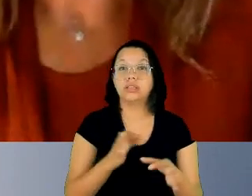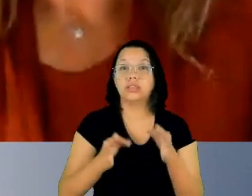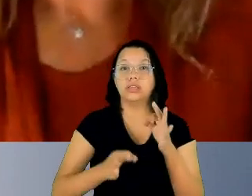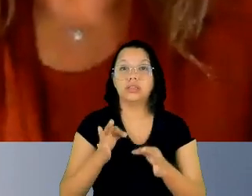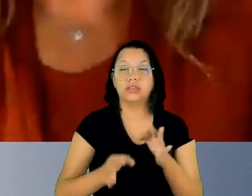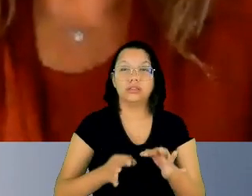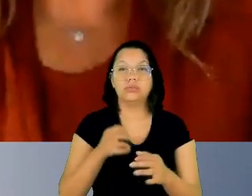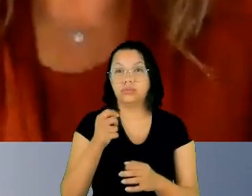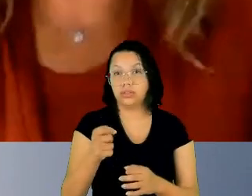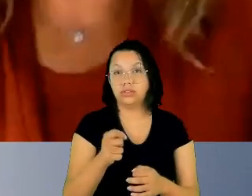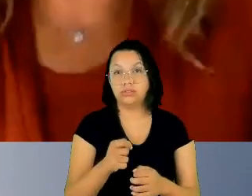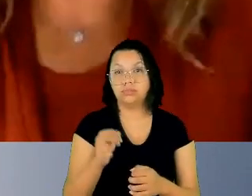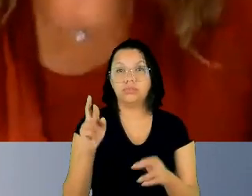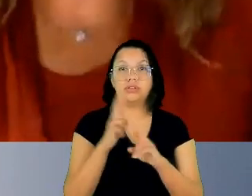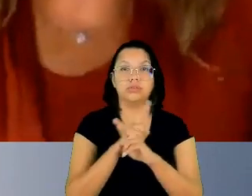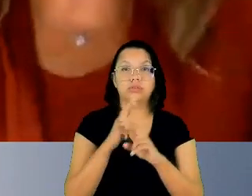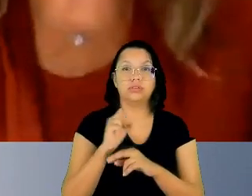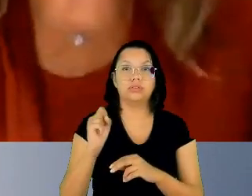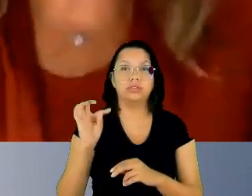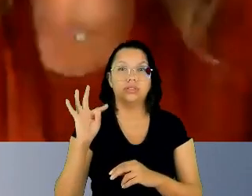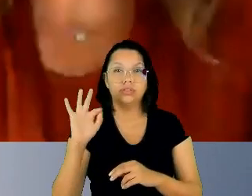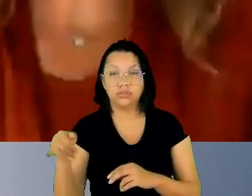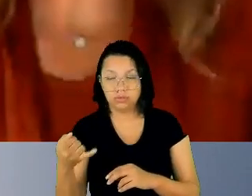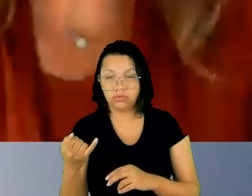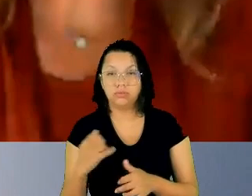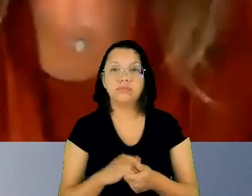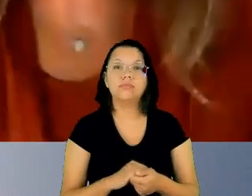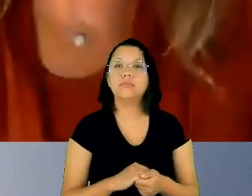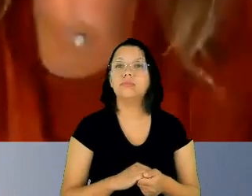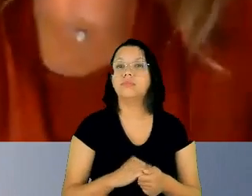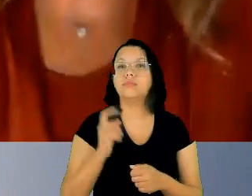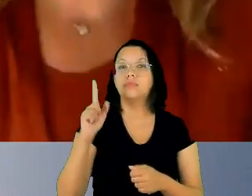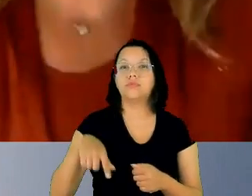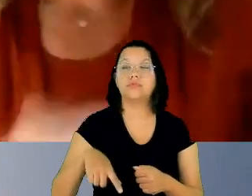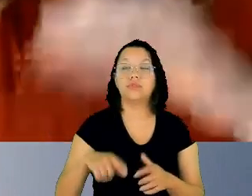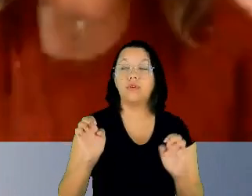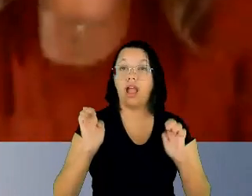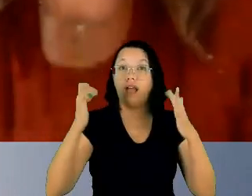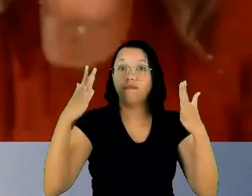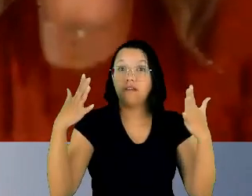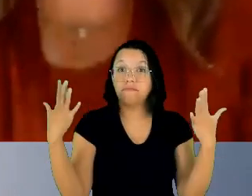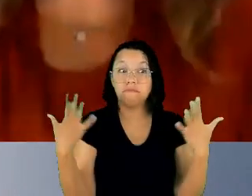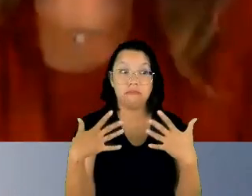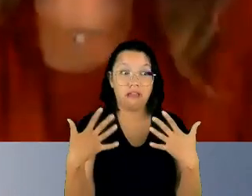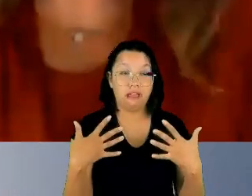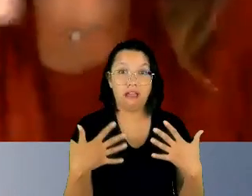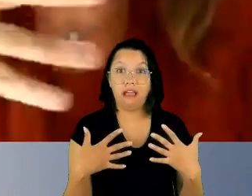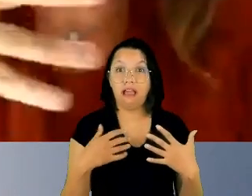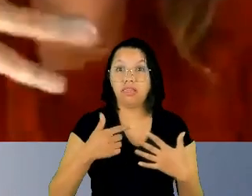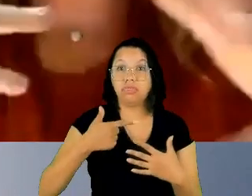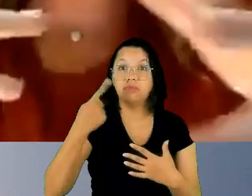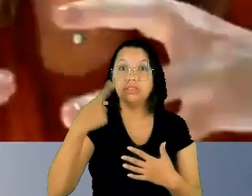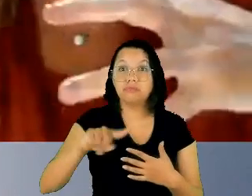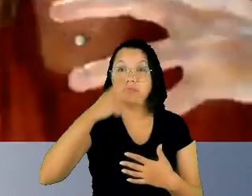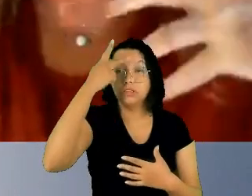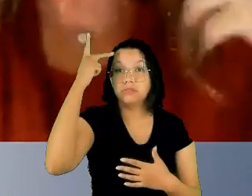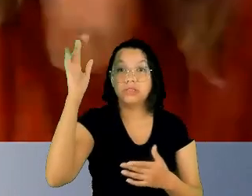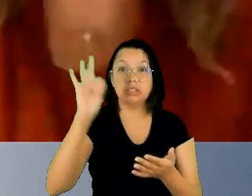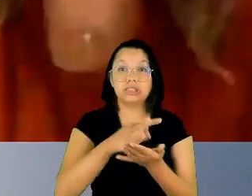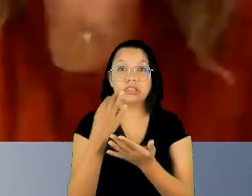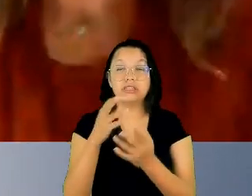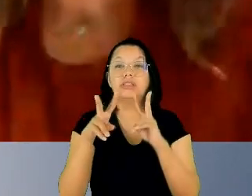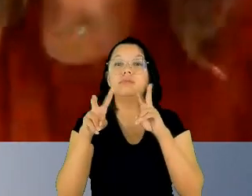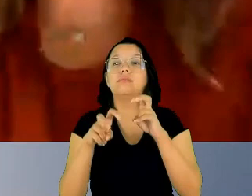e foi um evento incrível com mais de duas mil pessoas inscritas e o tema era justamente esse diálogo entre